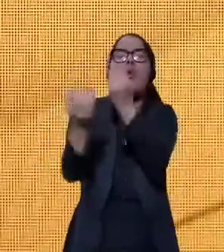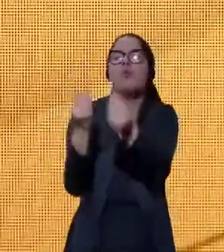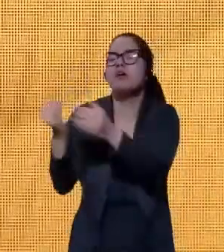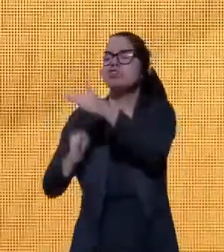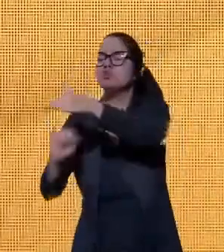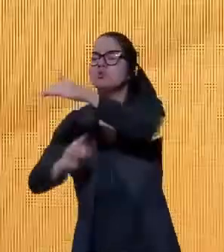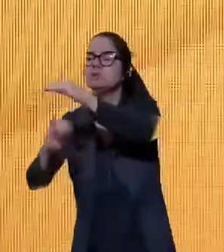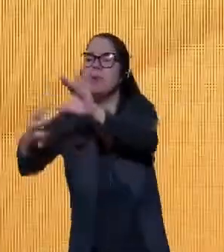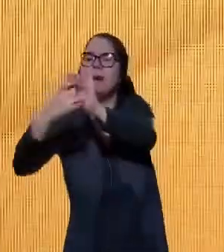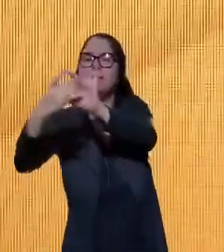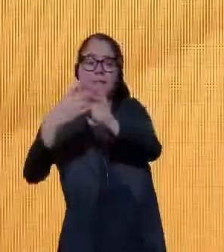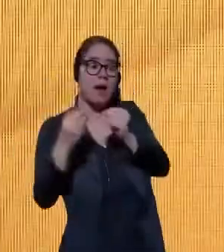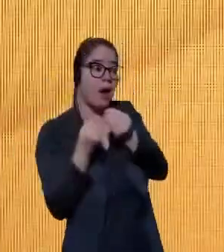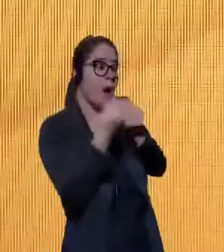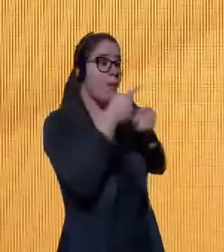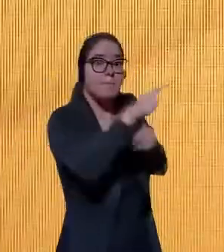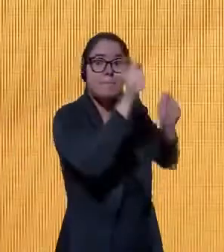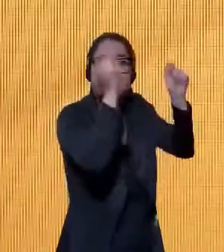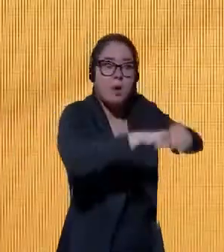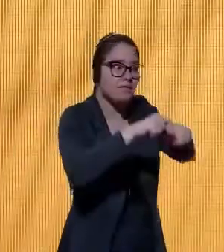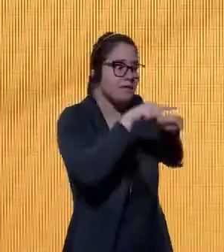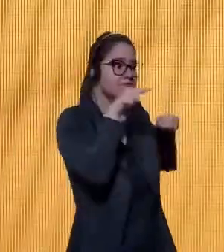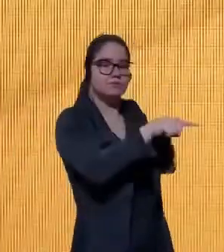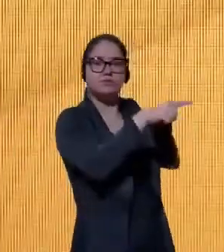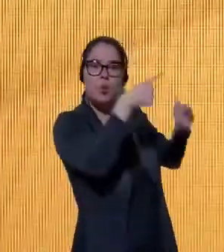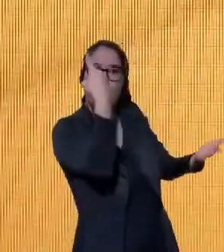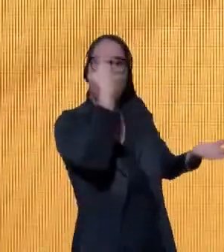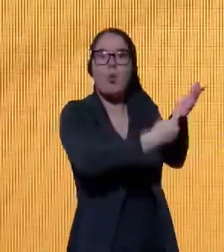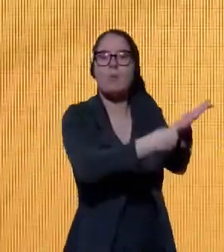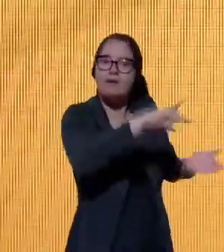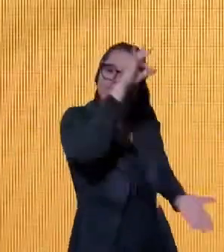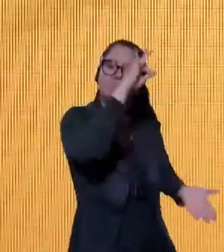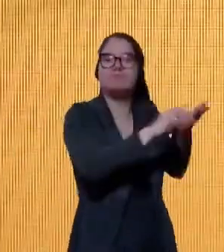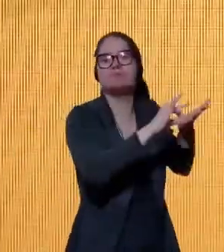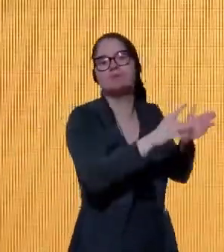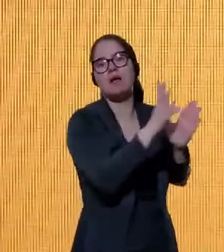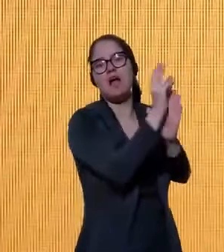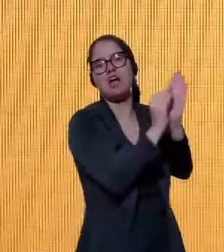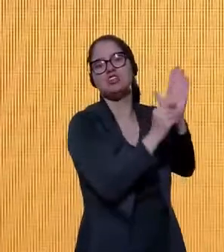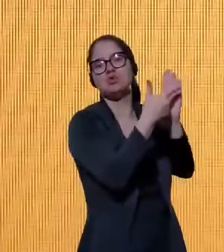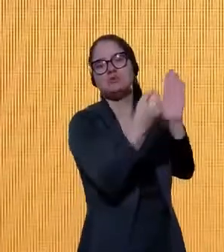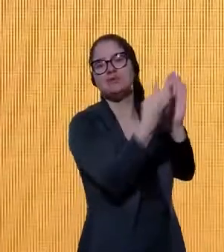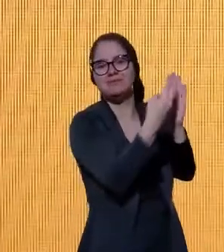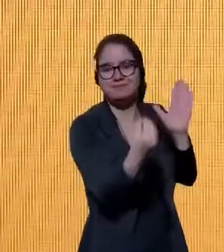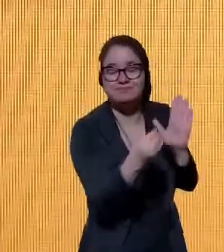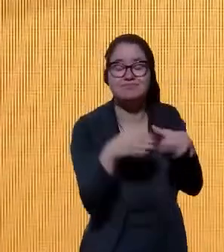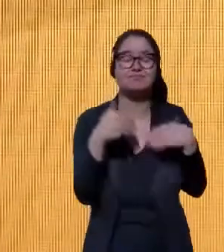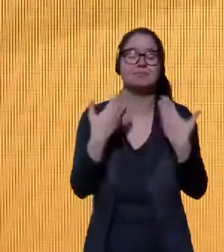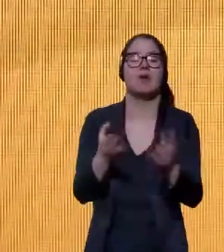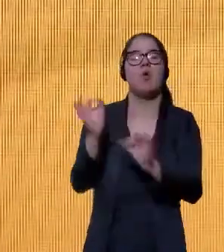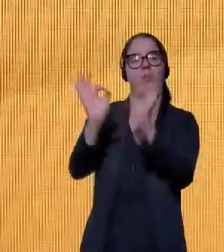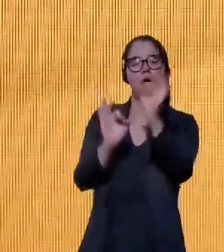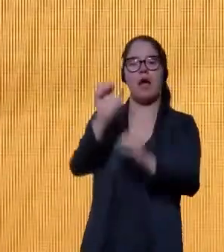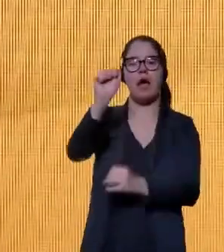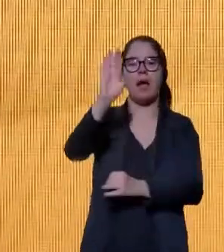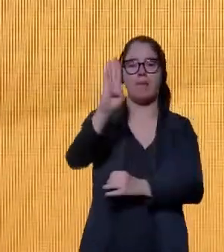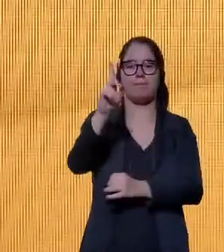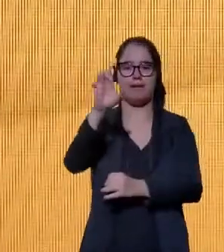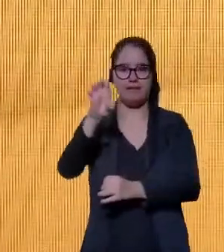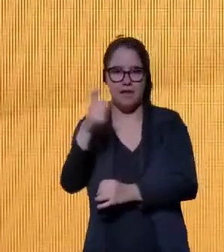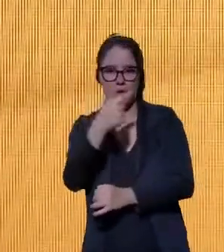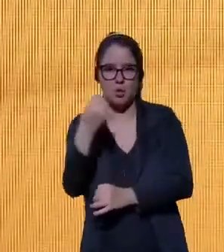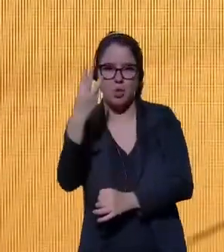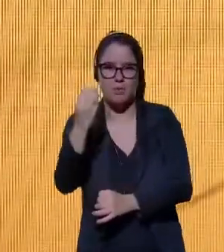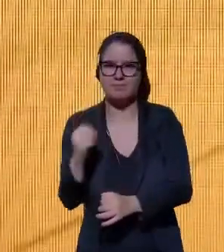inclusivo e inovativo no Brasil. O Plano ABDE 2030 de Desenvolvimento Sustentável representa